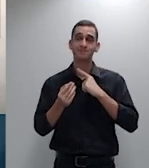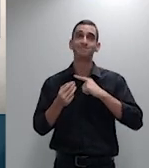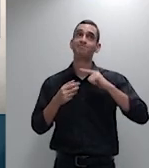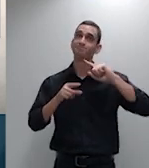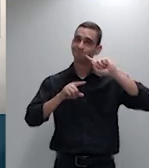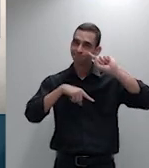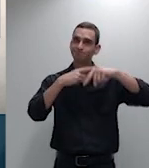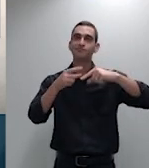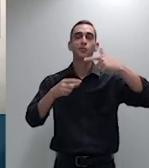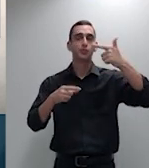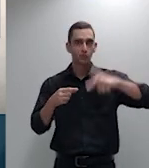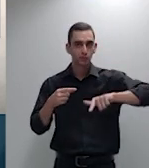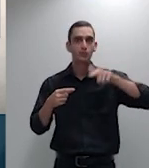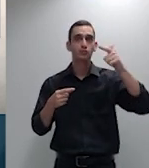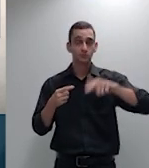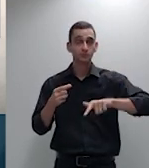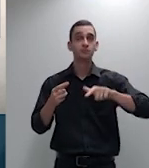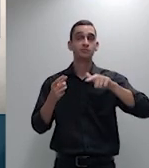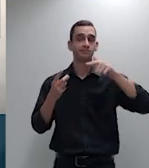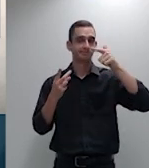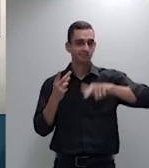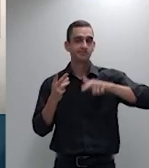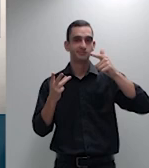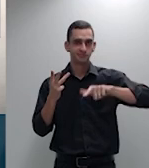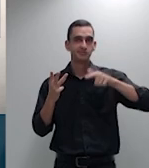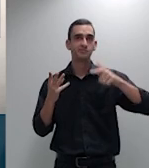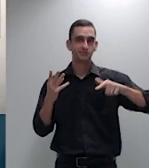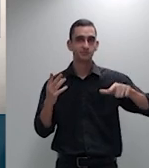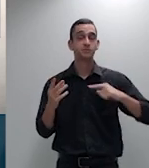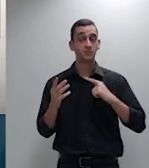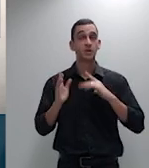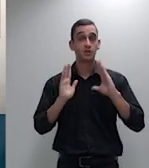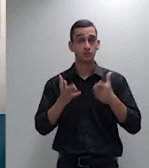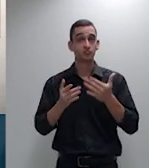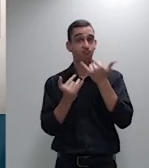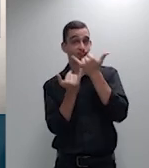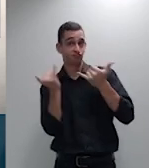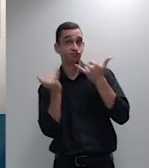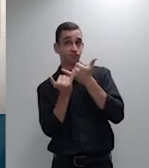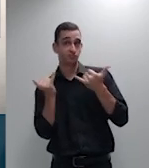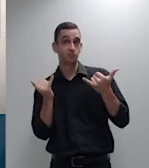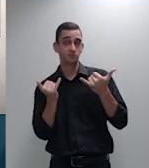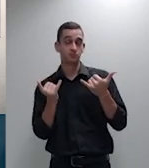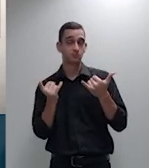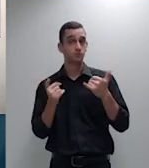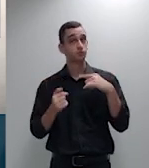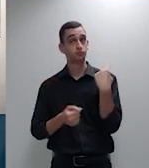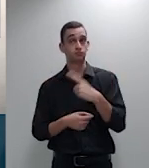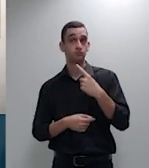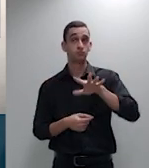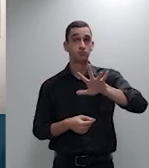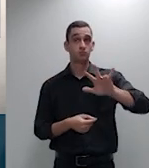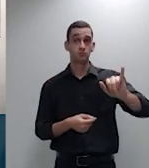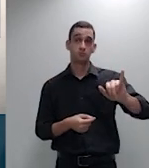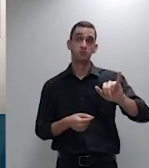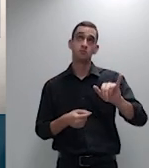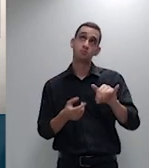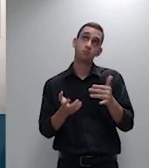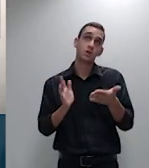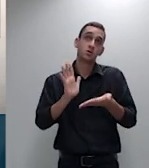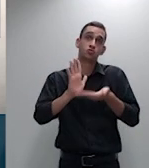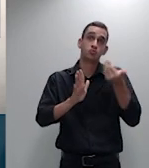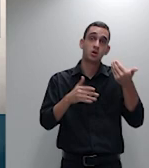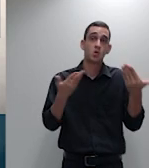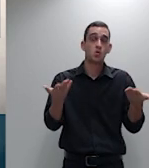matéria profundamente semelhante e nós podemos triscar ou tirar a eficácia de um ato